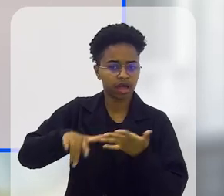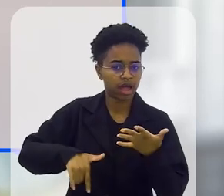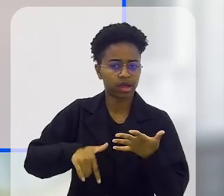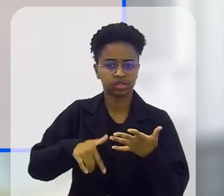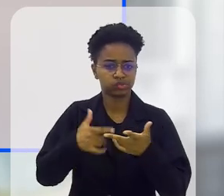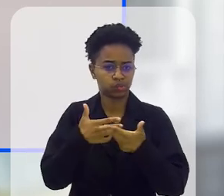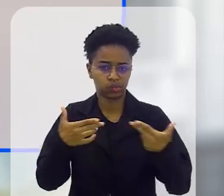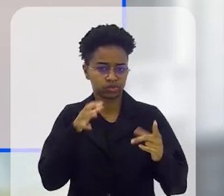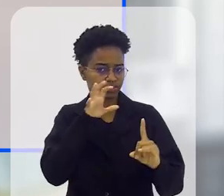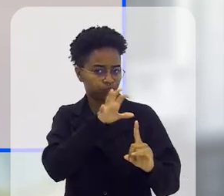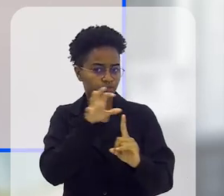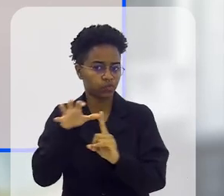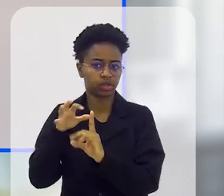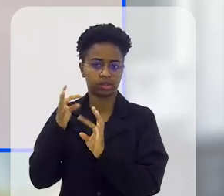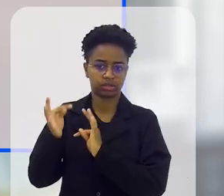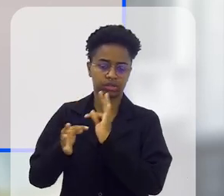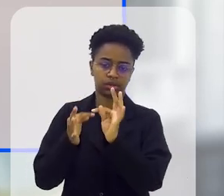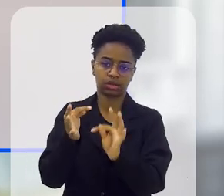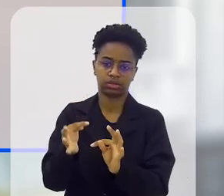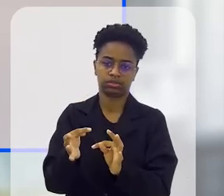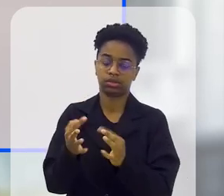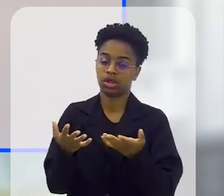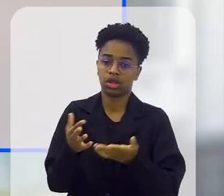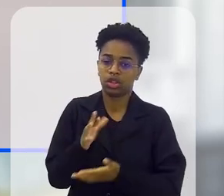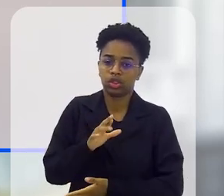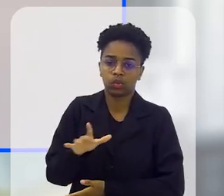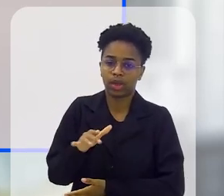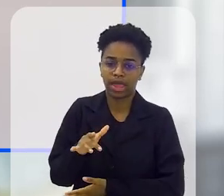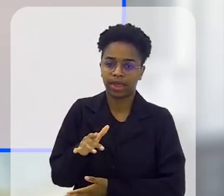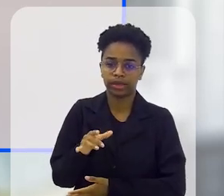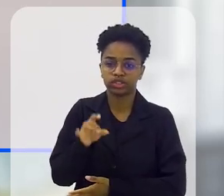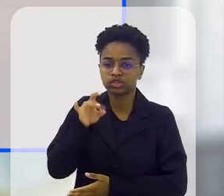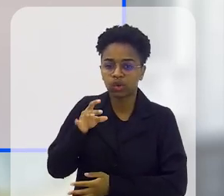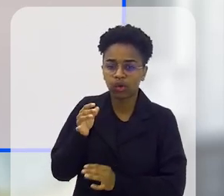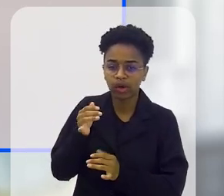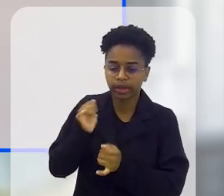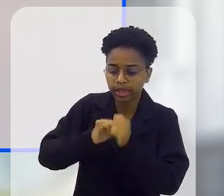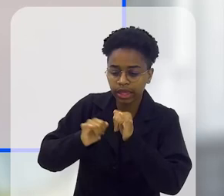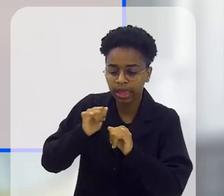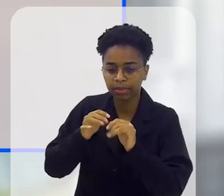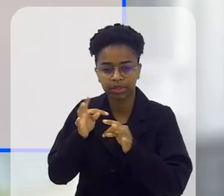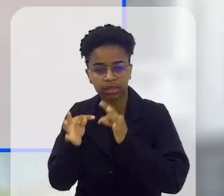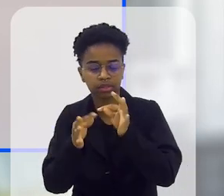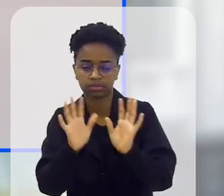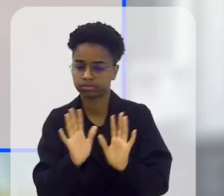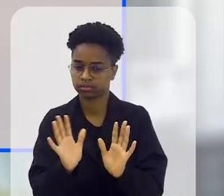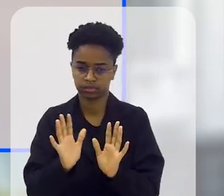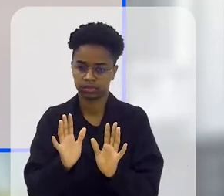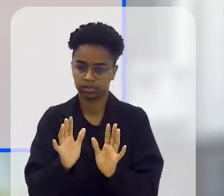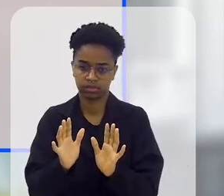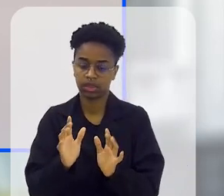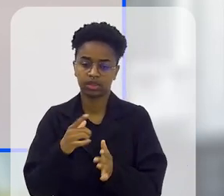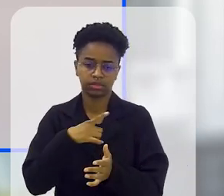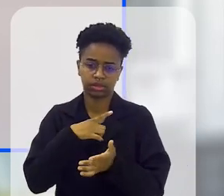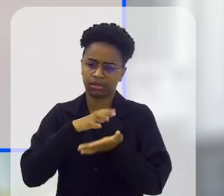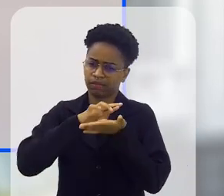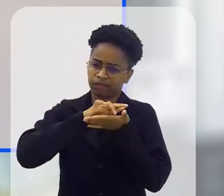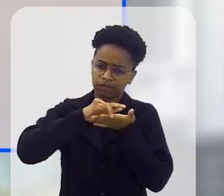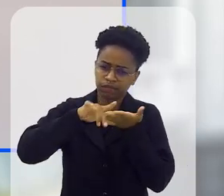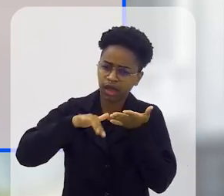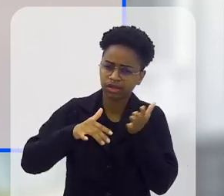atores influenciando no tratamento, não é só de quimioterapia nem de radioterapia que se faz um tratamento